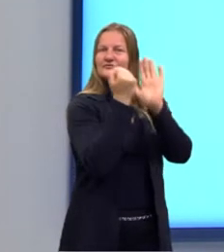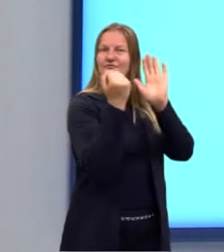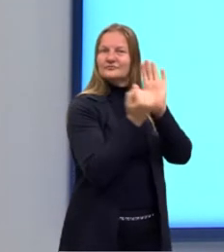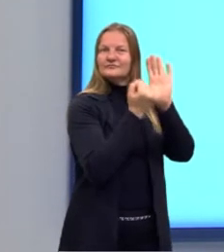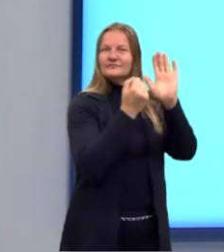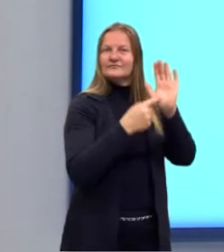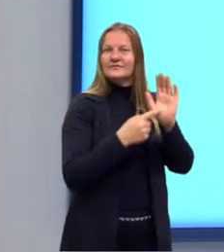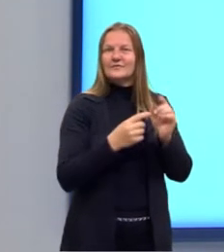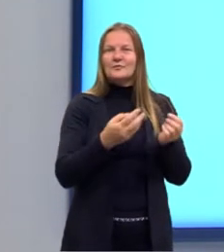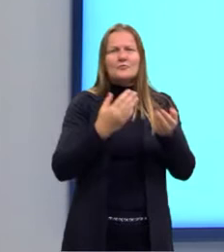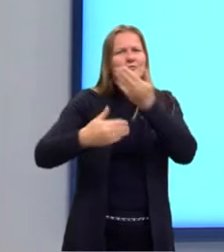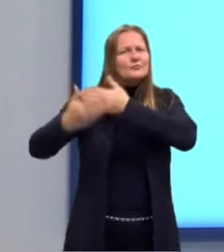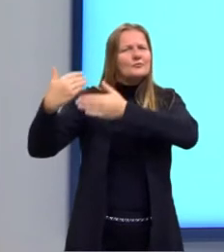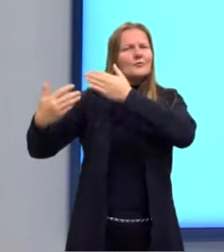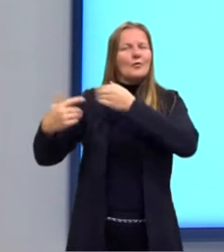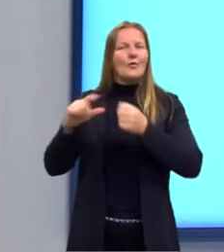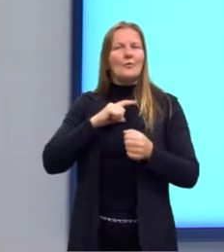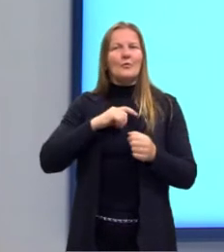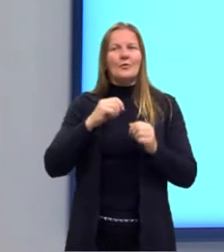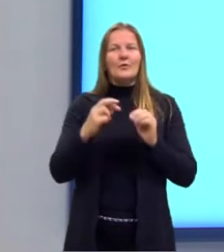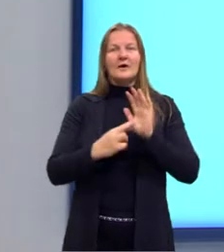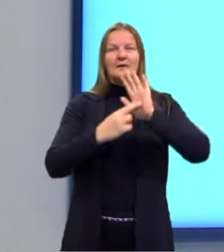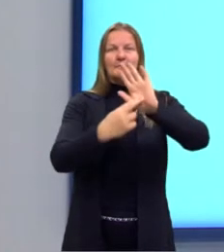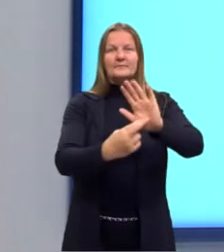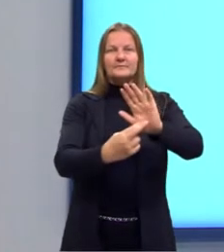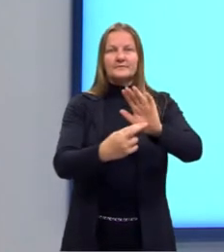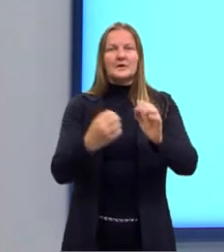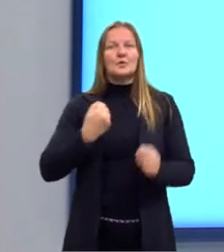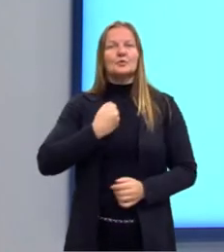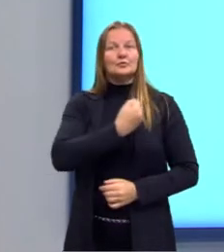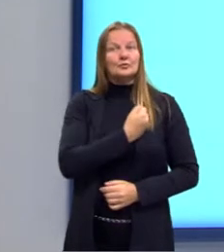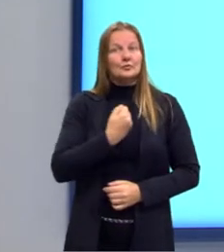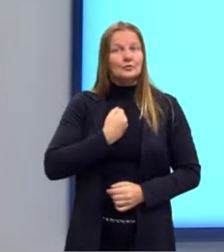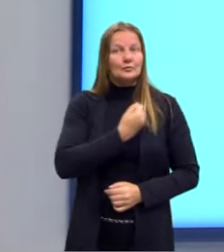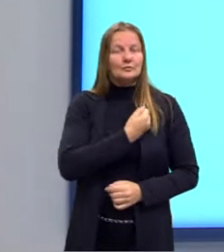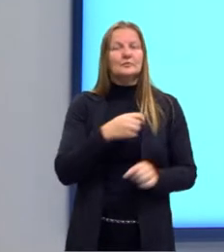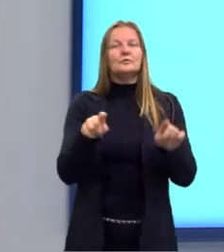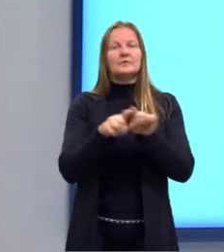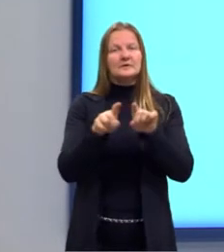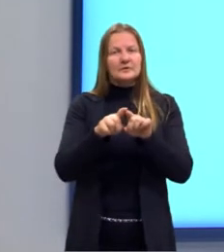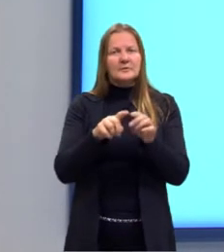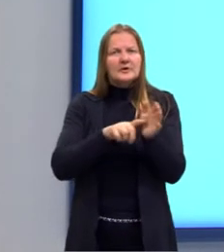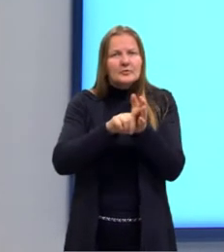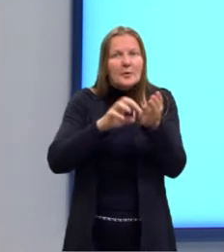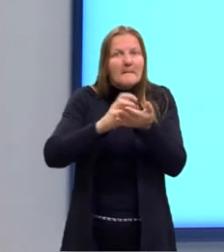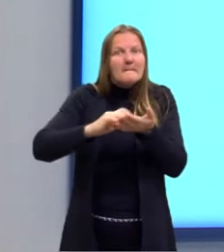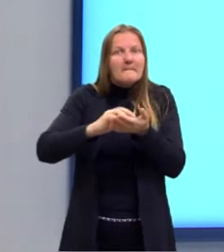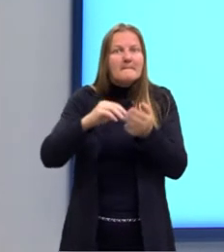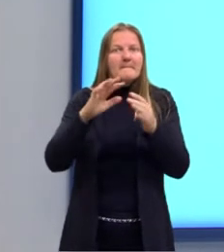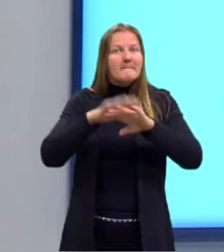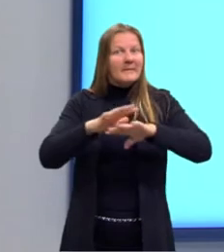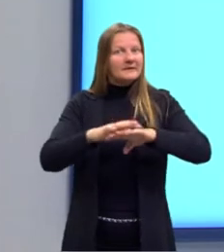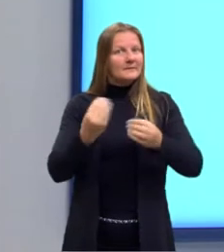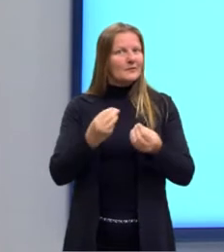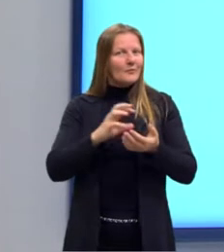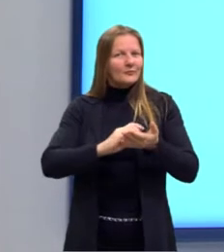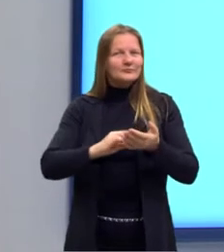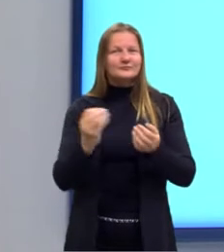às formas que eram representadas os números e também essas questões matemáticas que foram